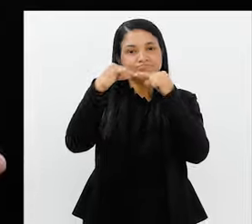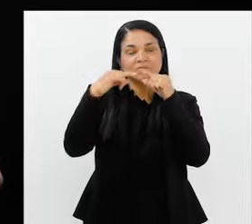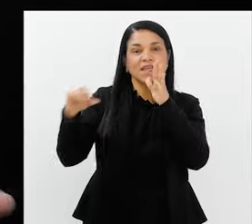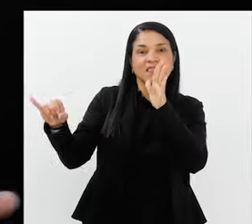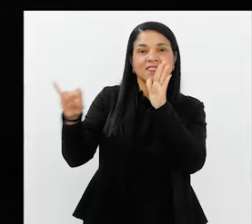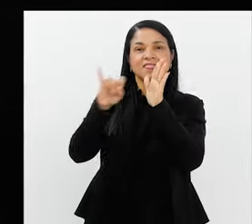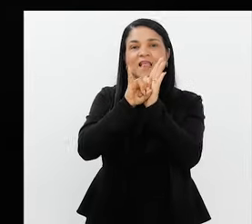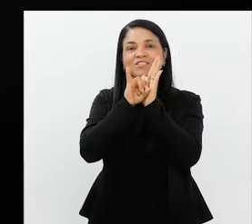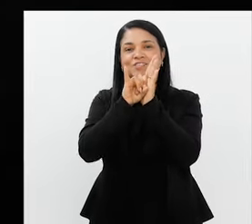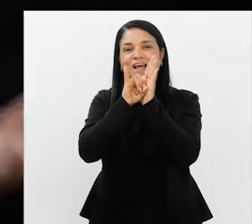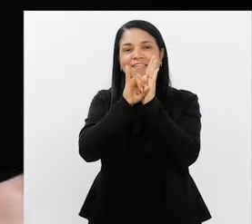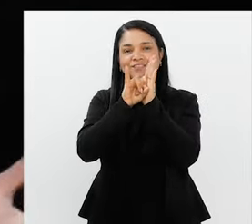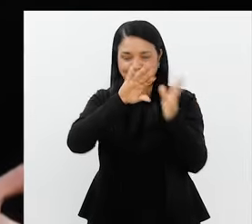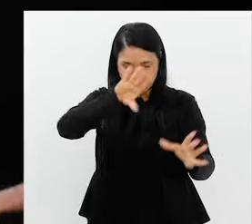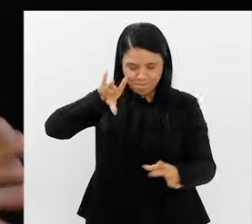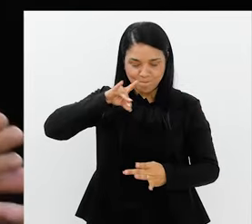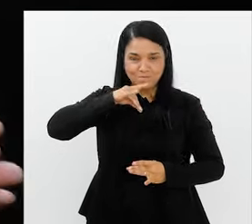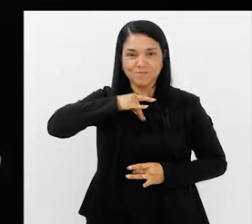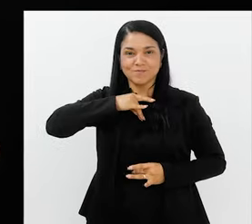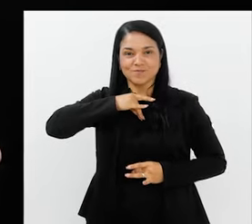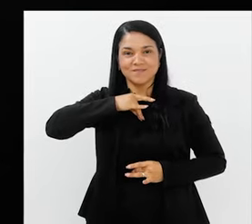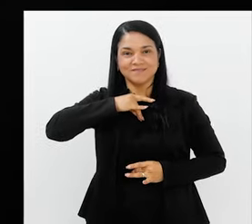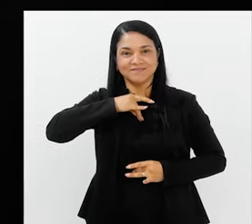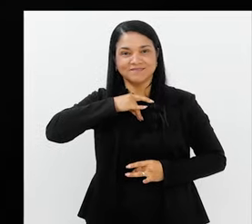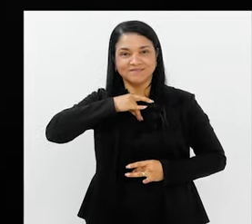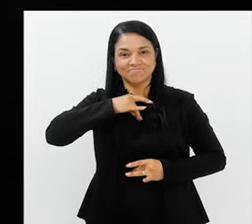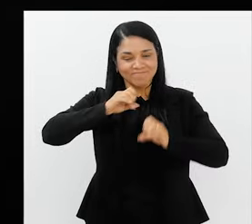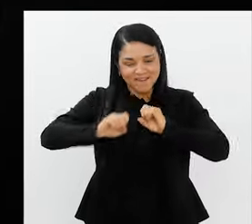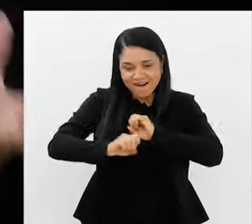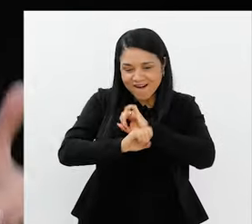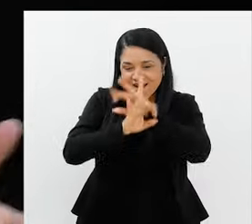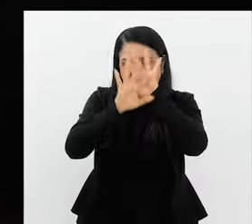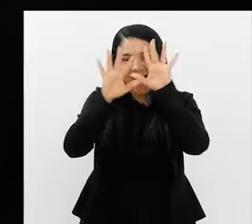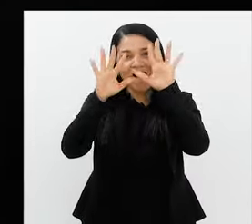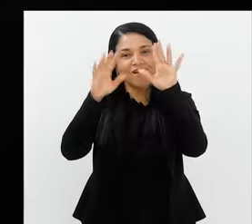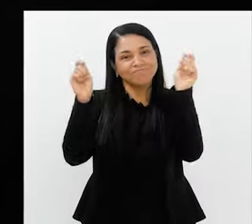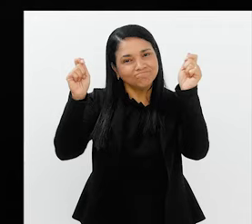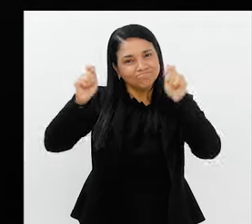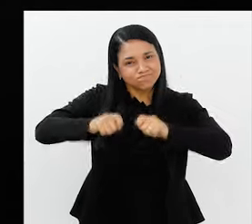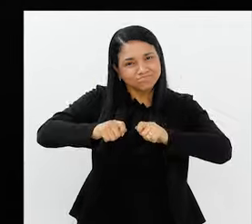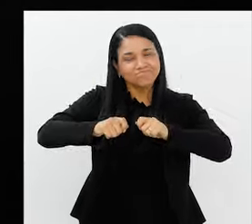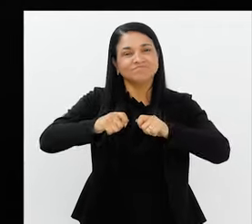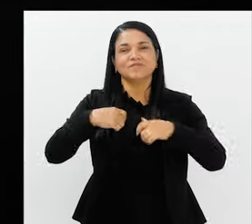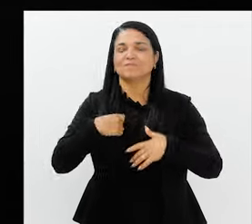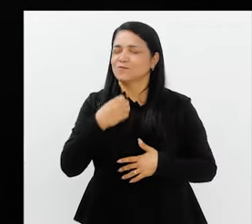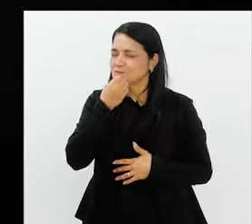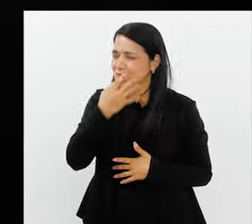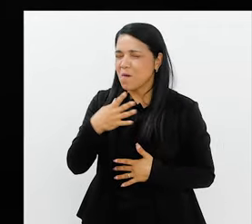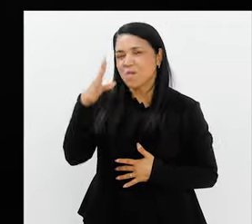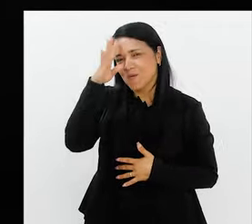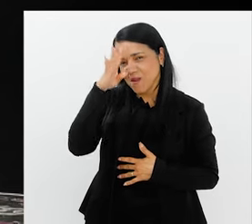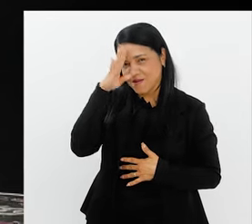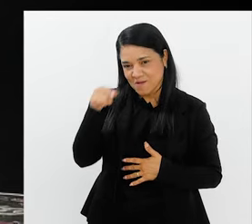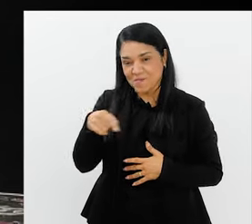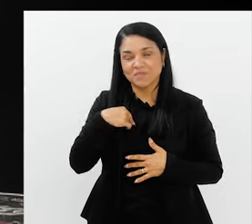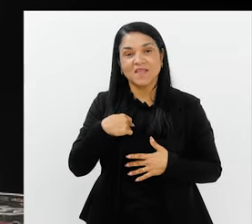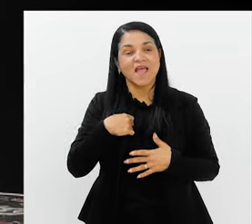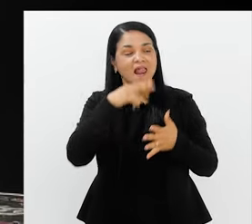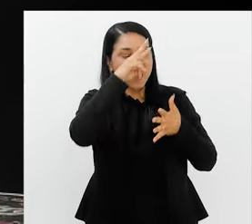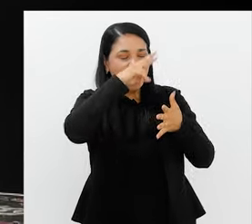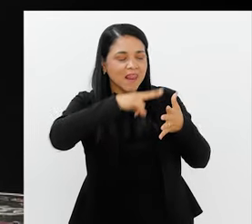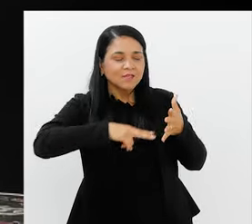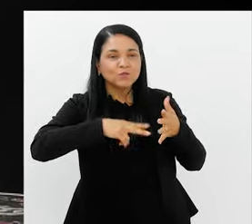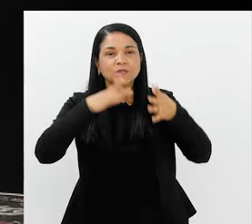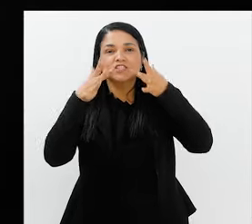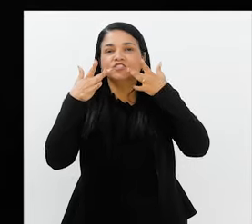dando a identidade para que aquele personagem passe com maior clareza possível, Eu acho isso muito bacana. É a leitura teatral,